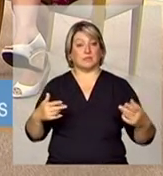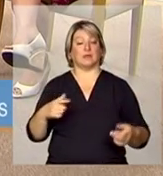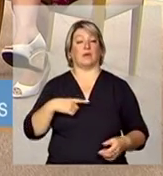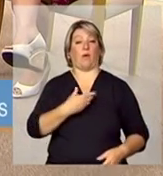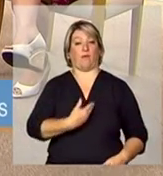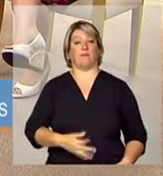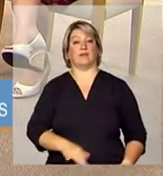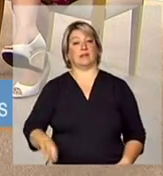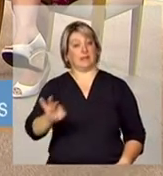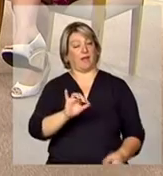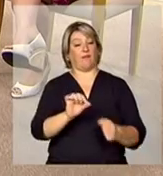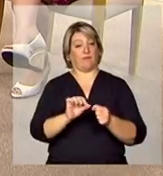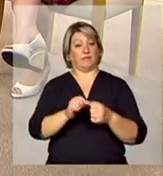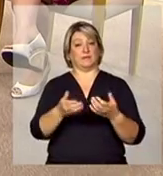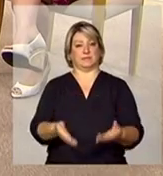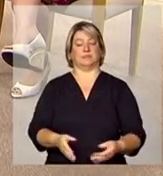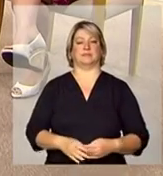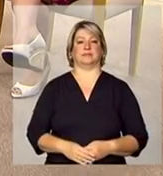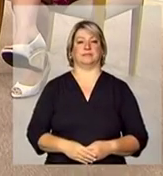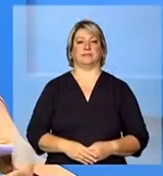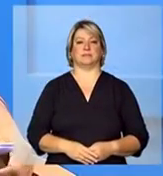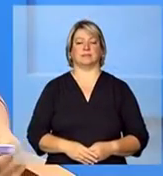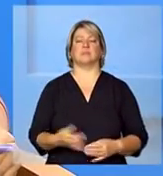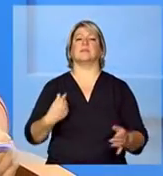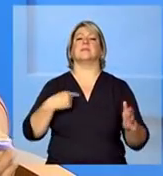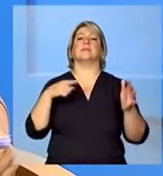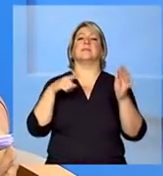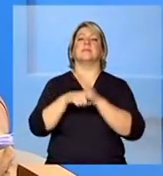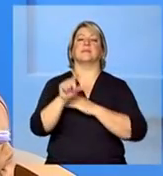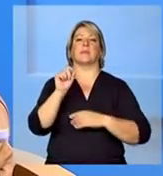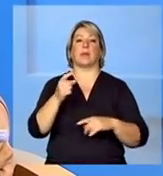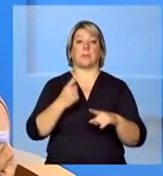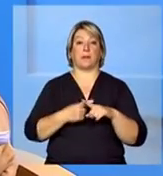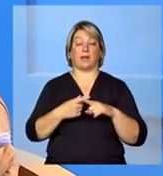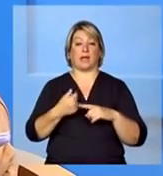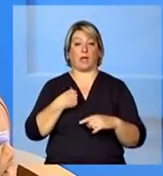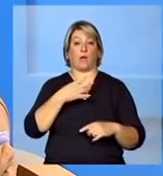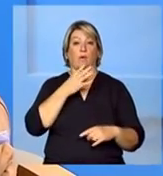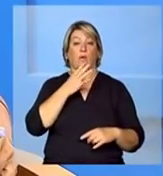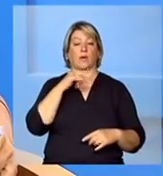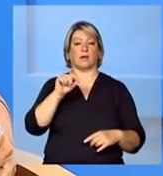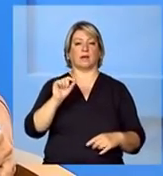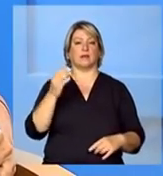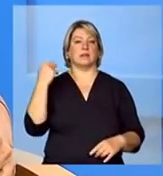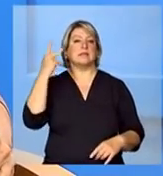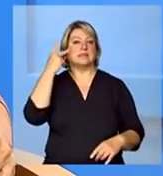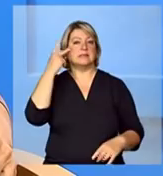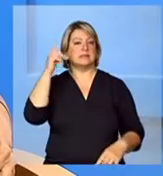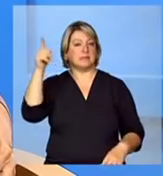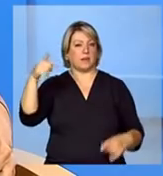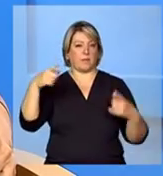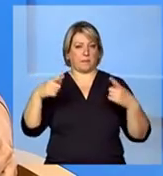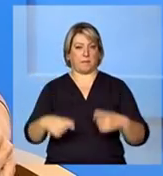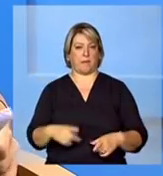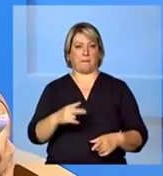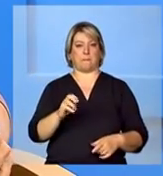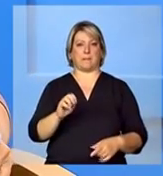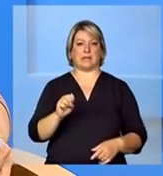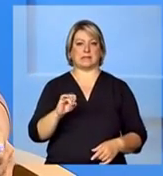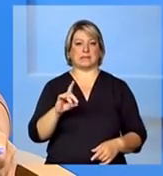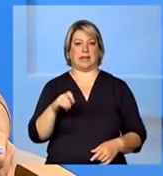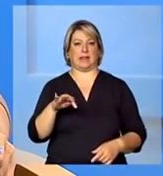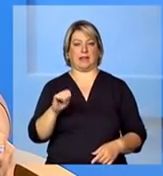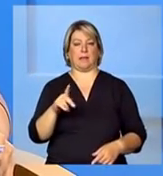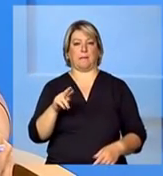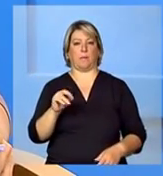federal é uma coisa interessante que eu quero citar porque até eu conheci isso em Presidente Prudente de São Paulo um hospital psiquiátrico